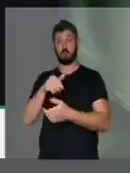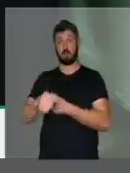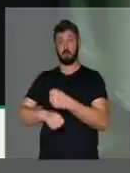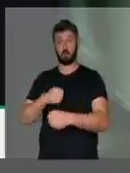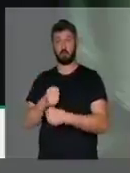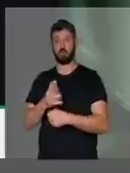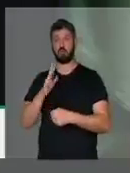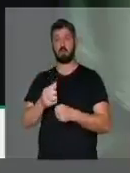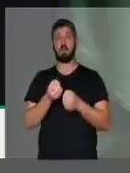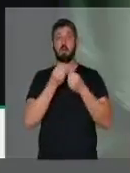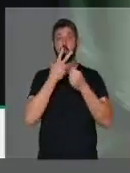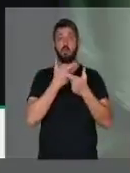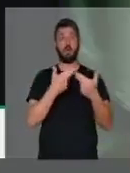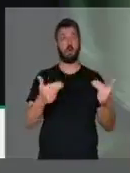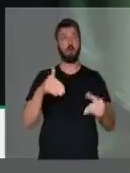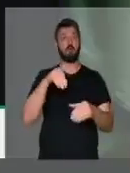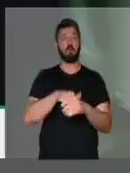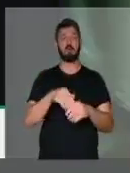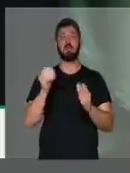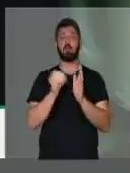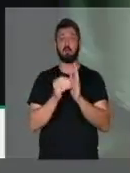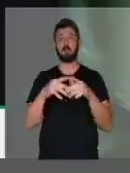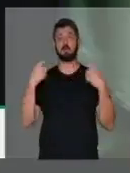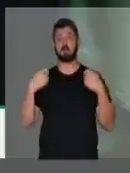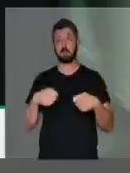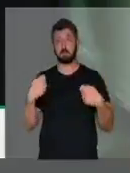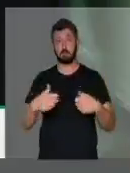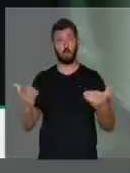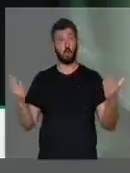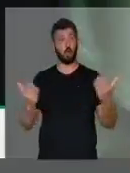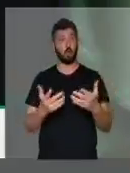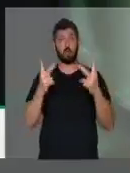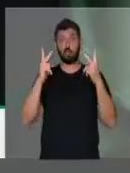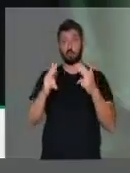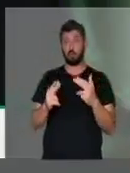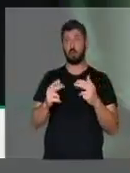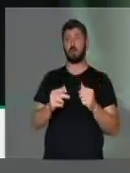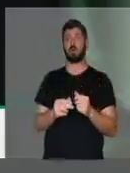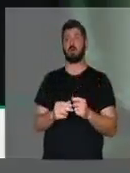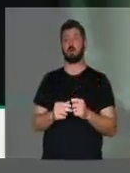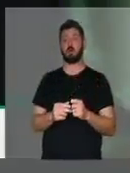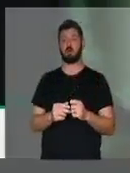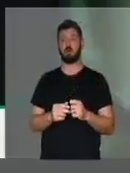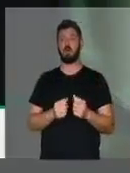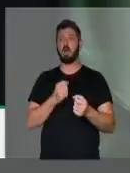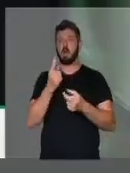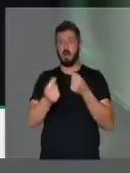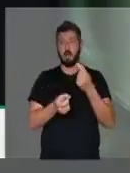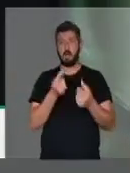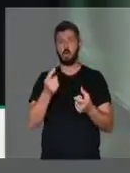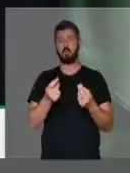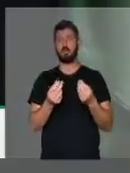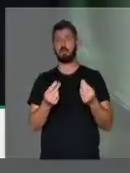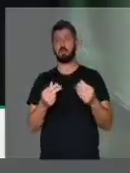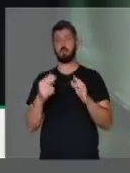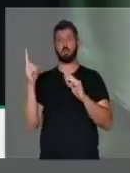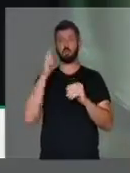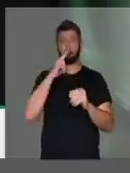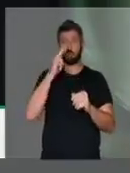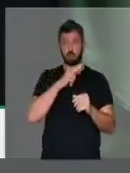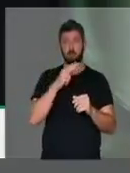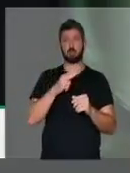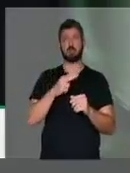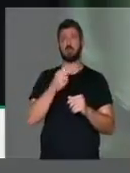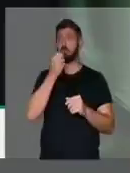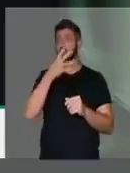Temos boas matérias para votar nessa Casa, como hoje iremos votar algumas urgências